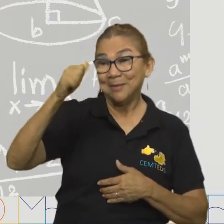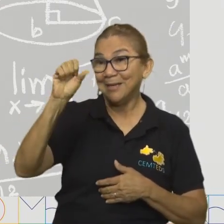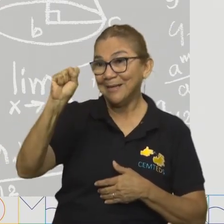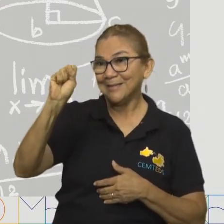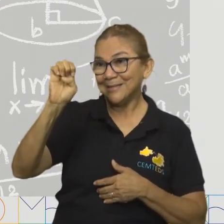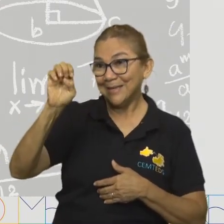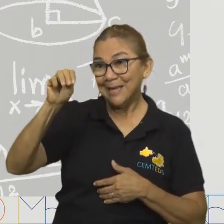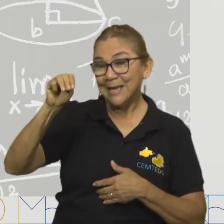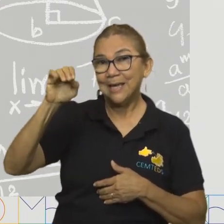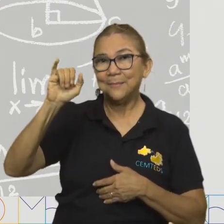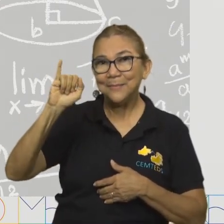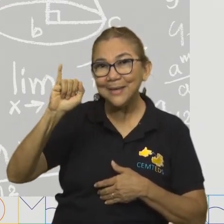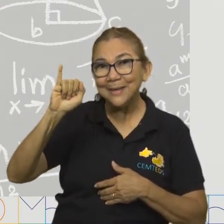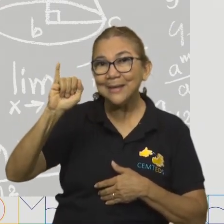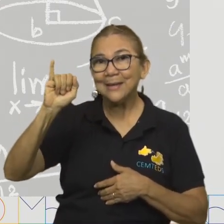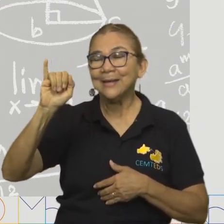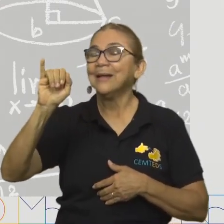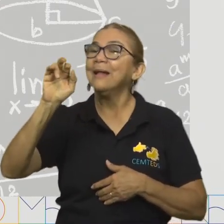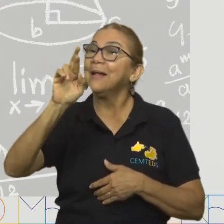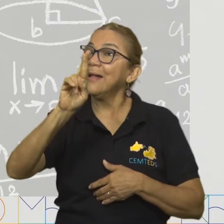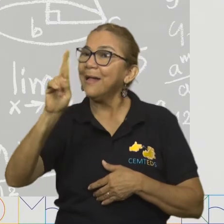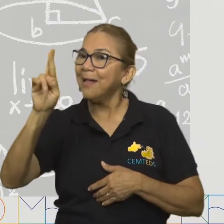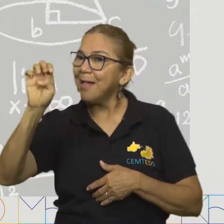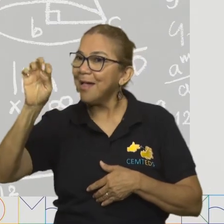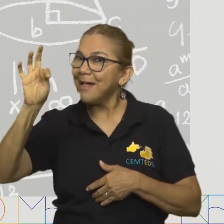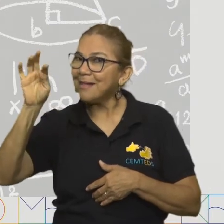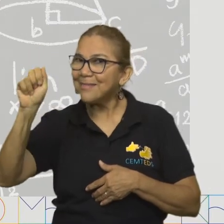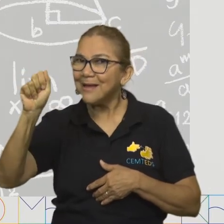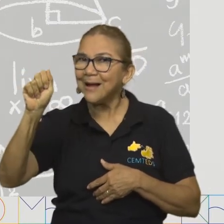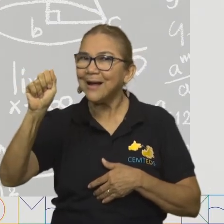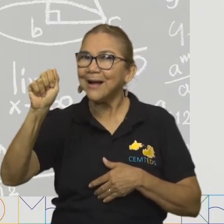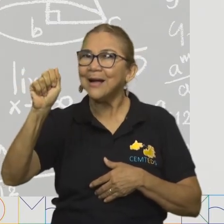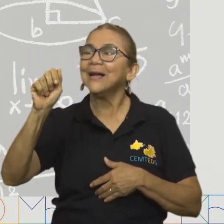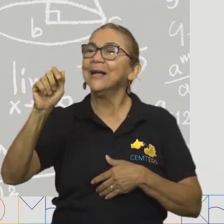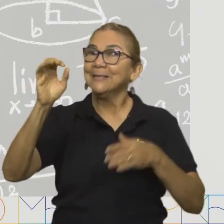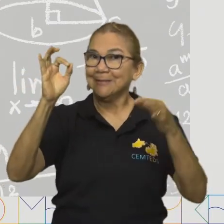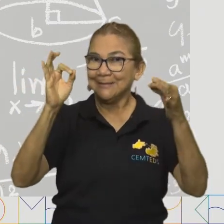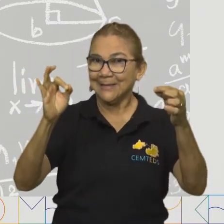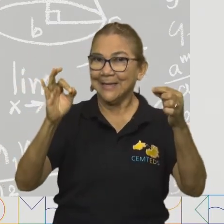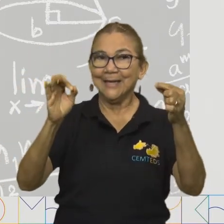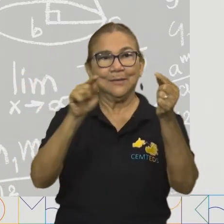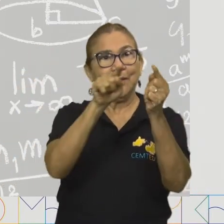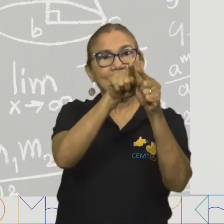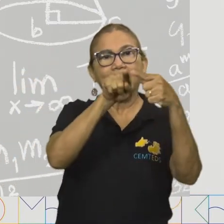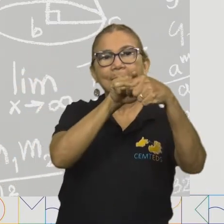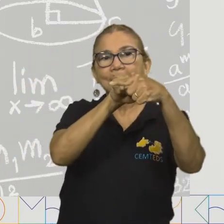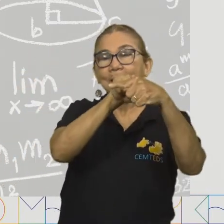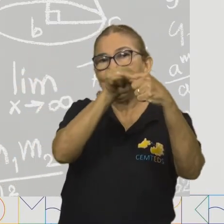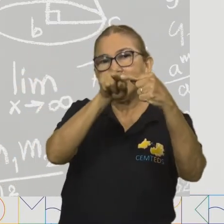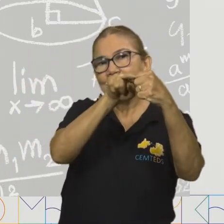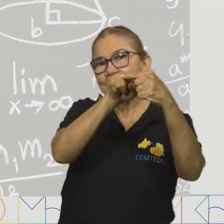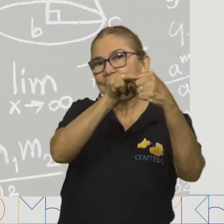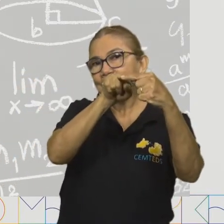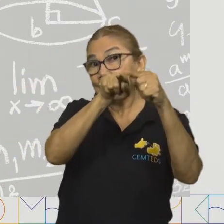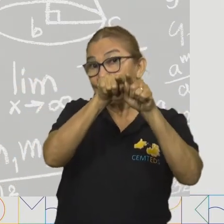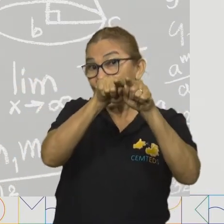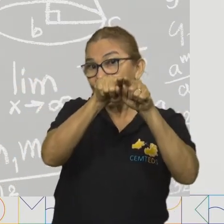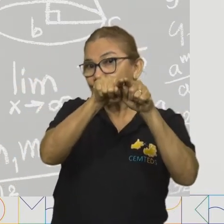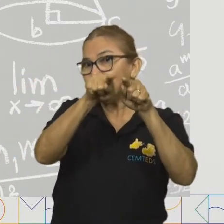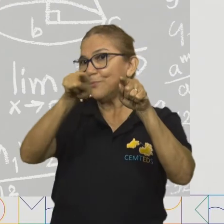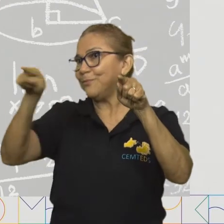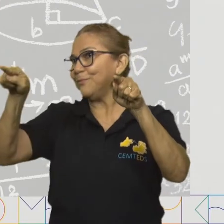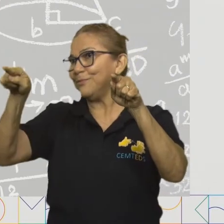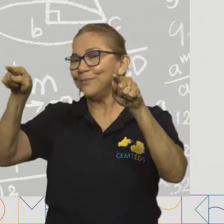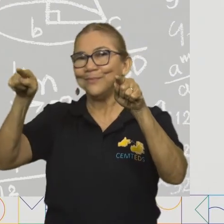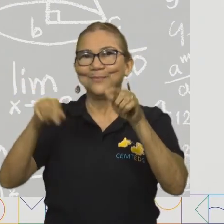primeira imagem é uma semirreta. Ela tem um ponto de origem e segue em uma direção, tá bom?